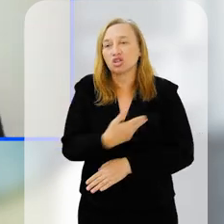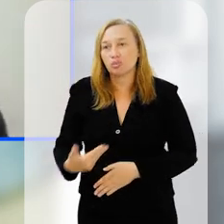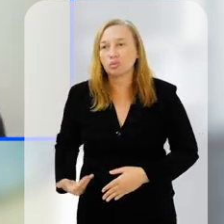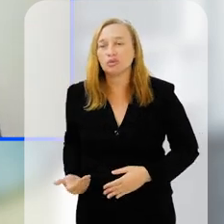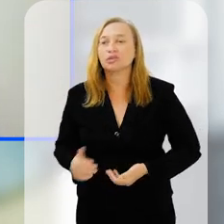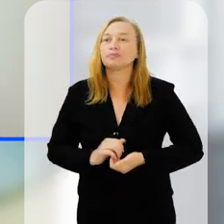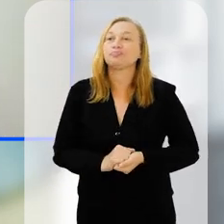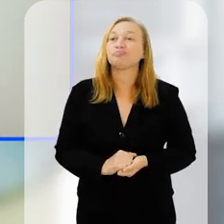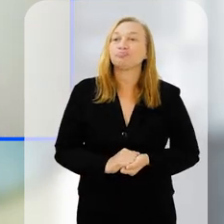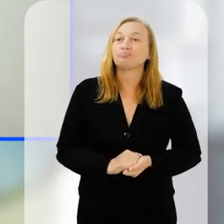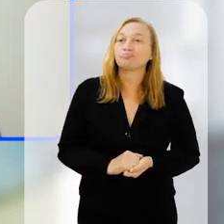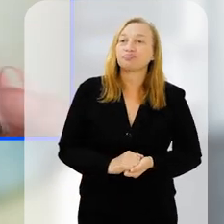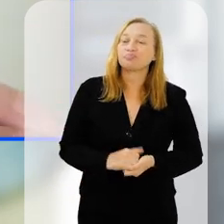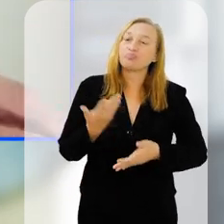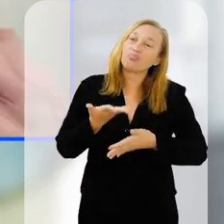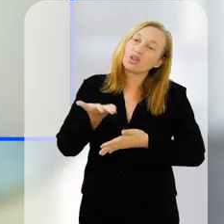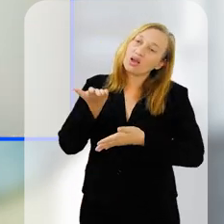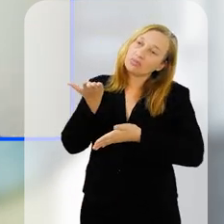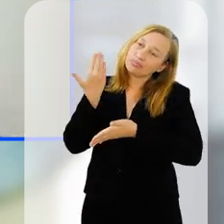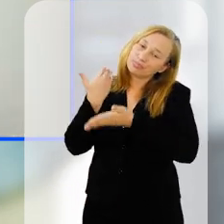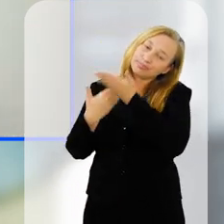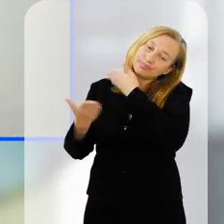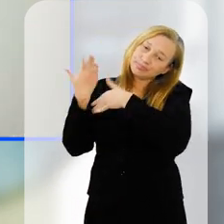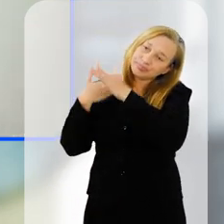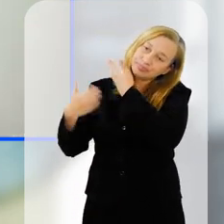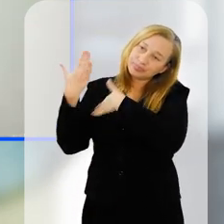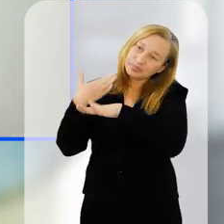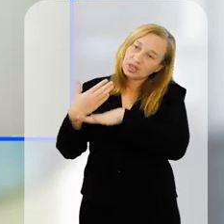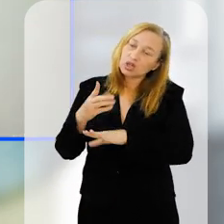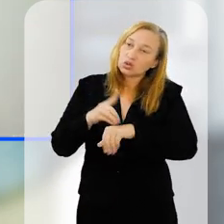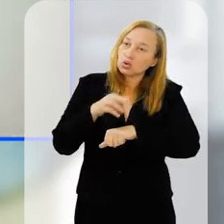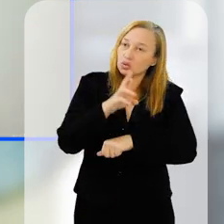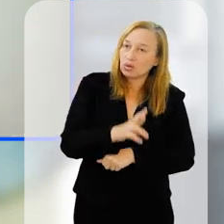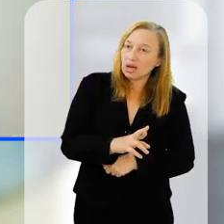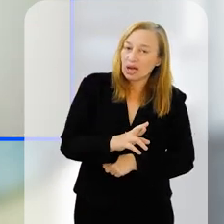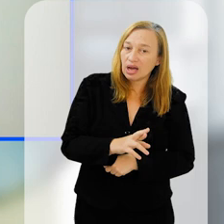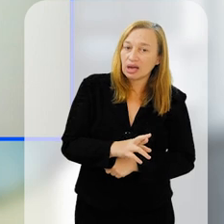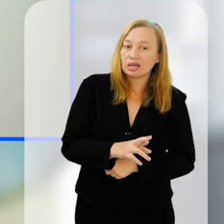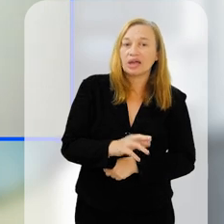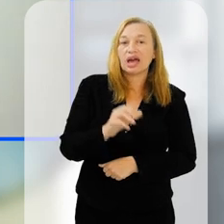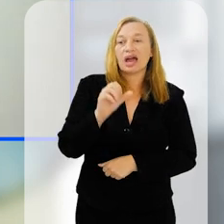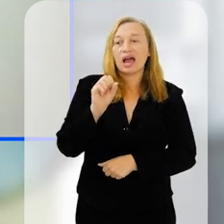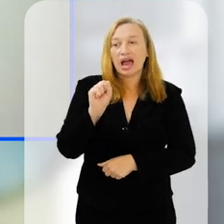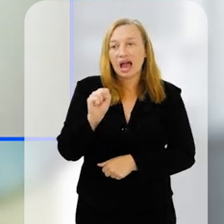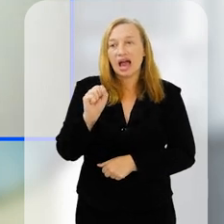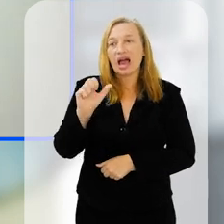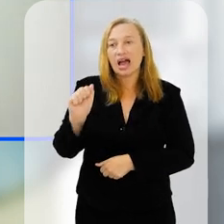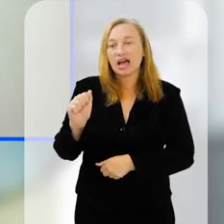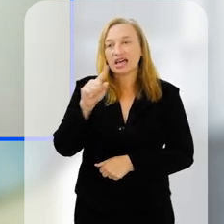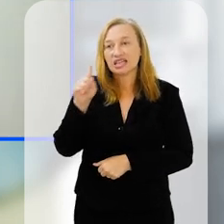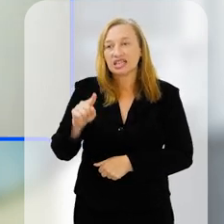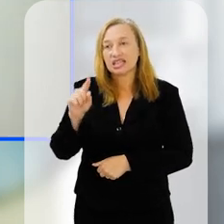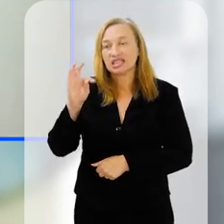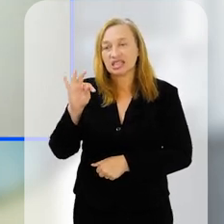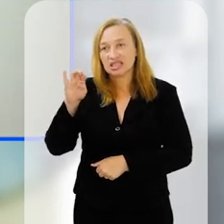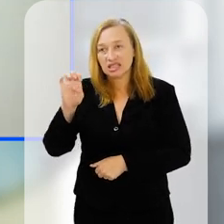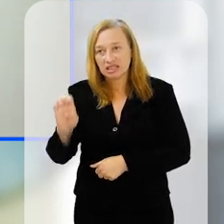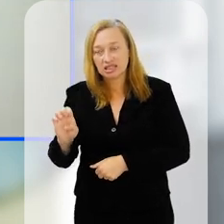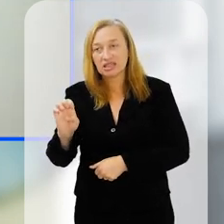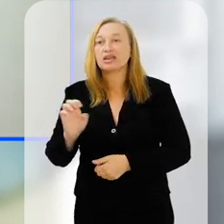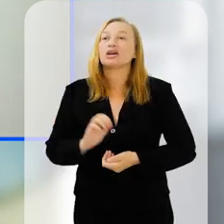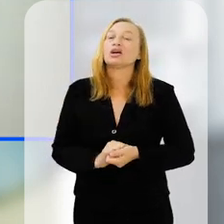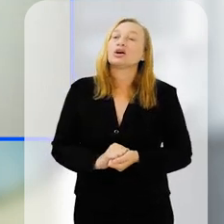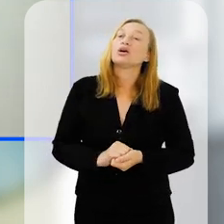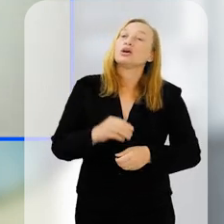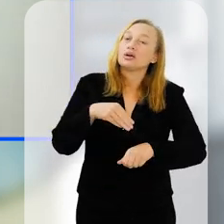direção à política pública. Nos passos anteriores, no doutorado de Arzim Torres, que foi imediatamente anterior ao